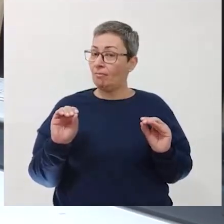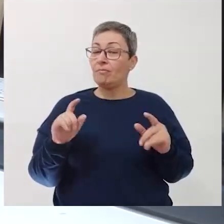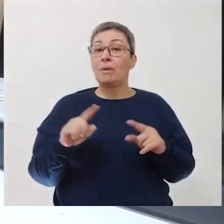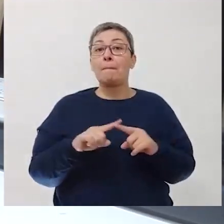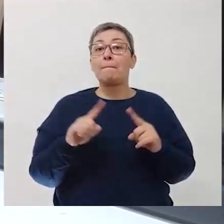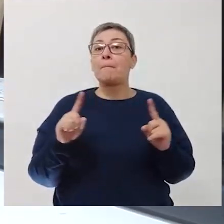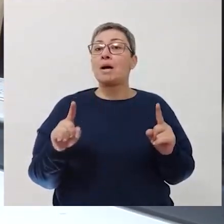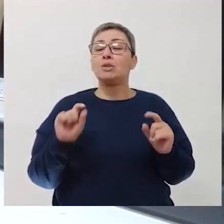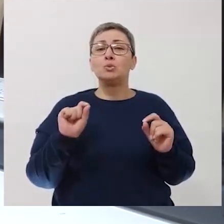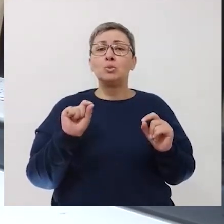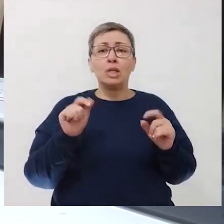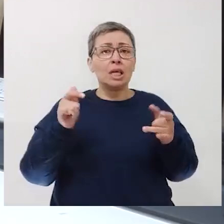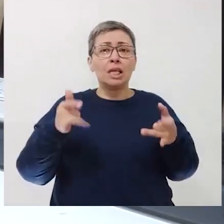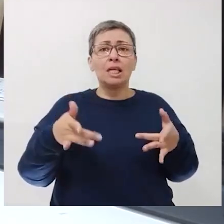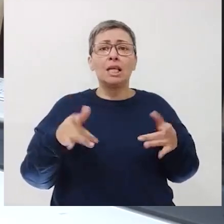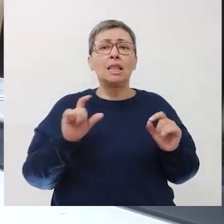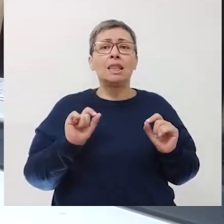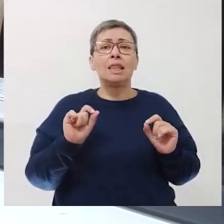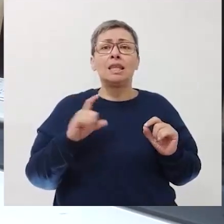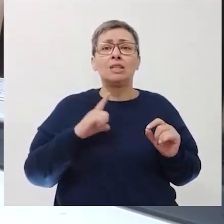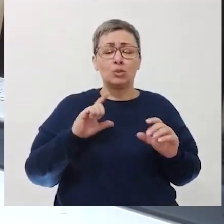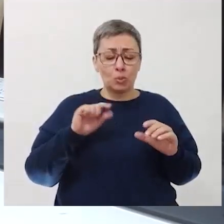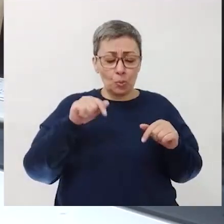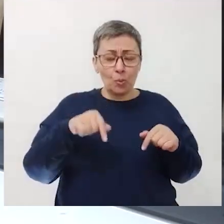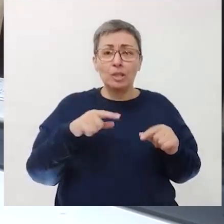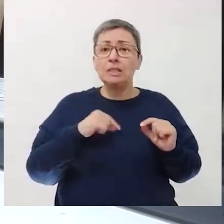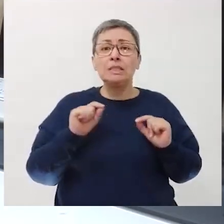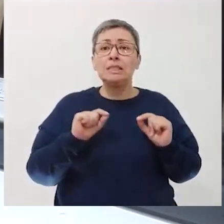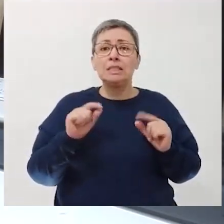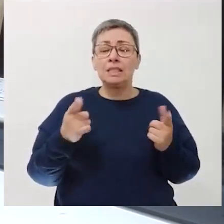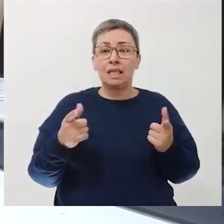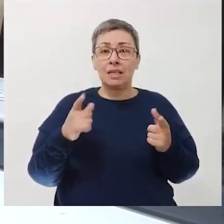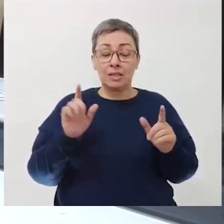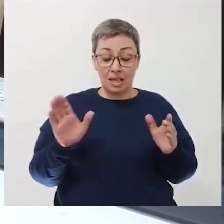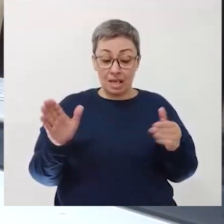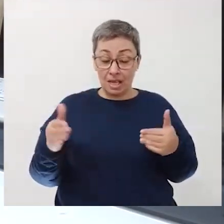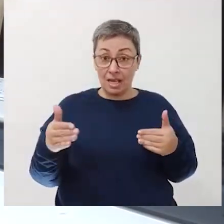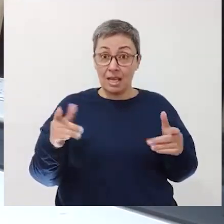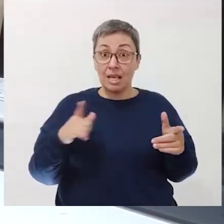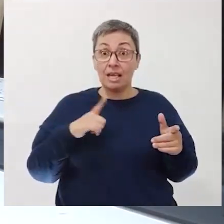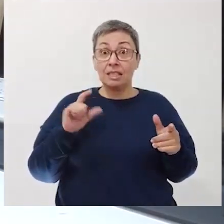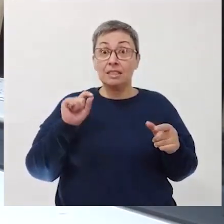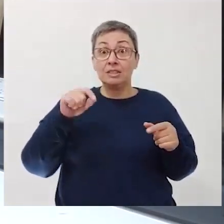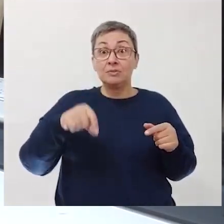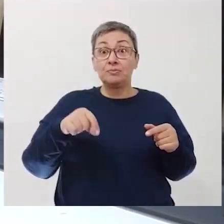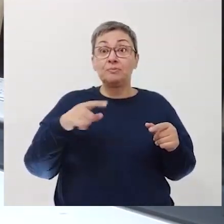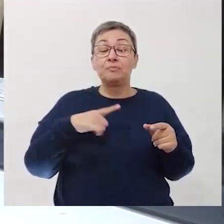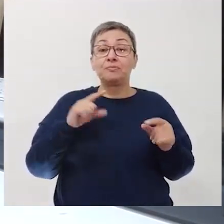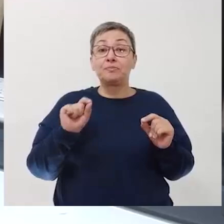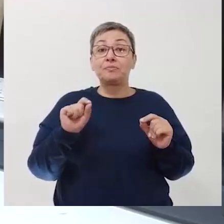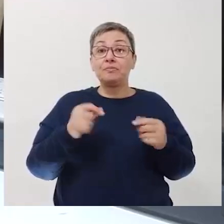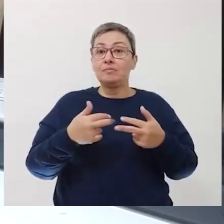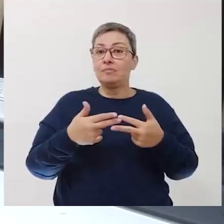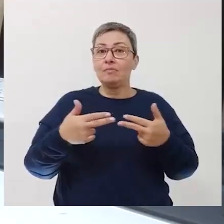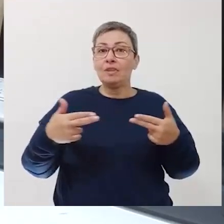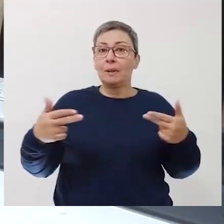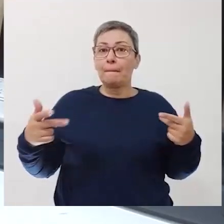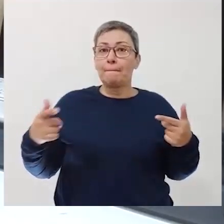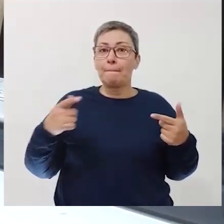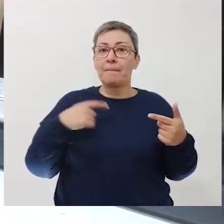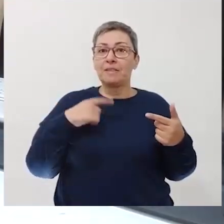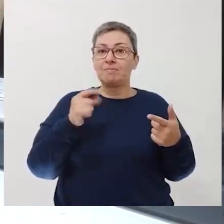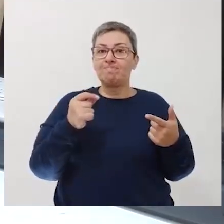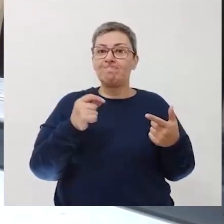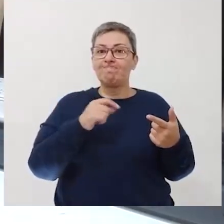Mas o que tinha dentro dessa caixa, afinal? Essa caixa continha várias